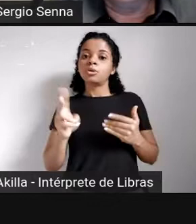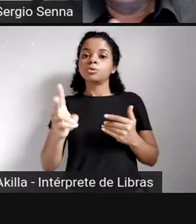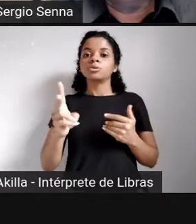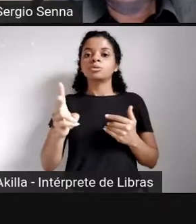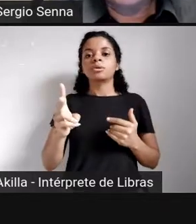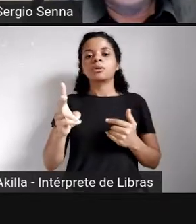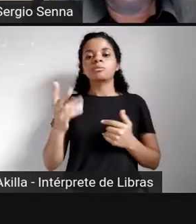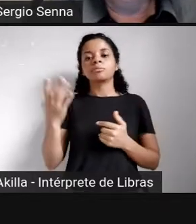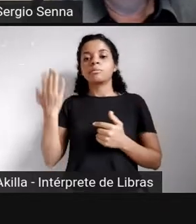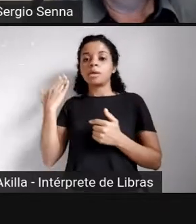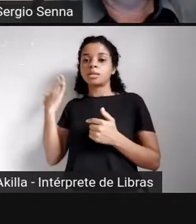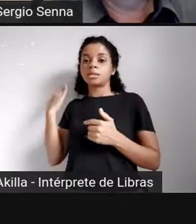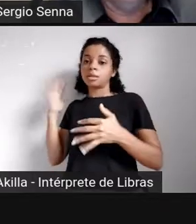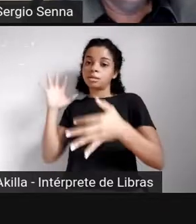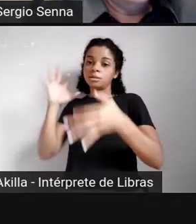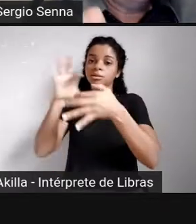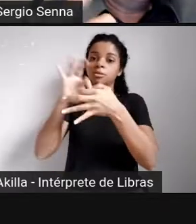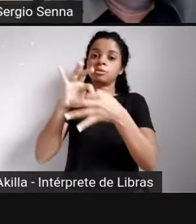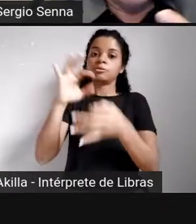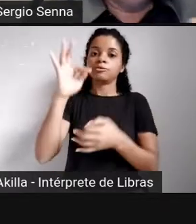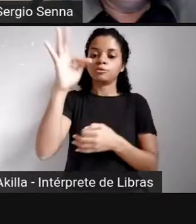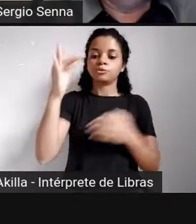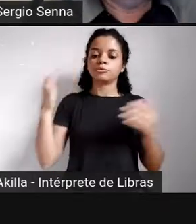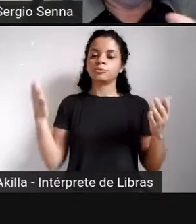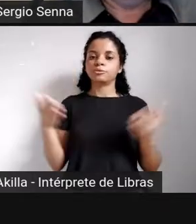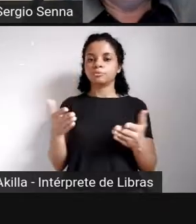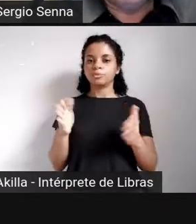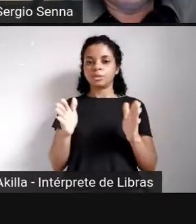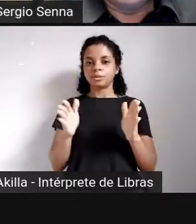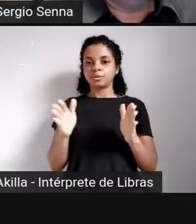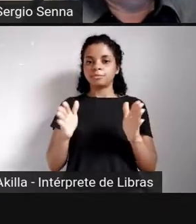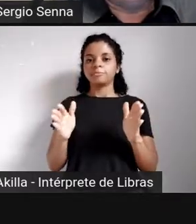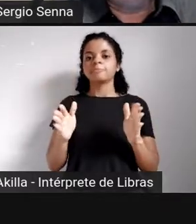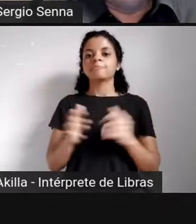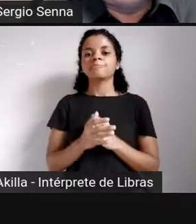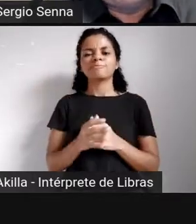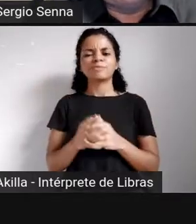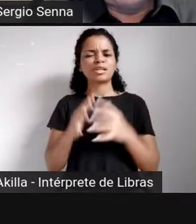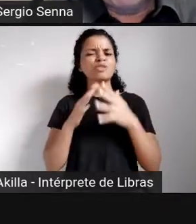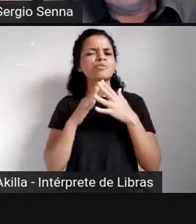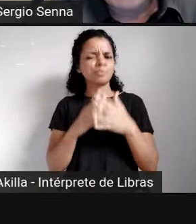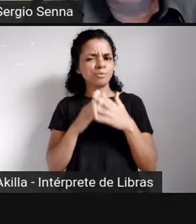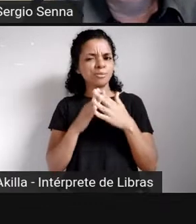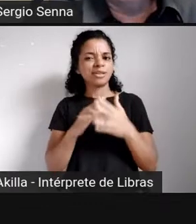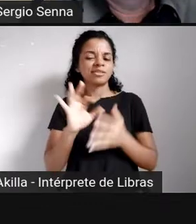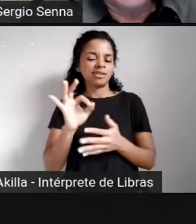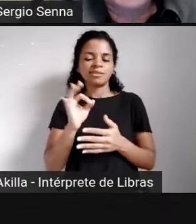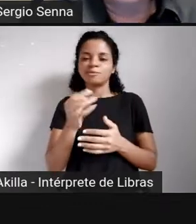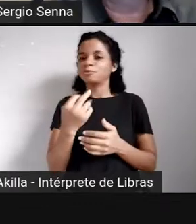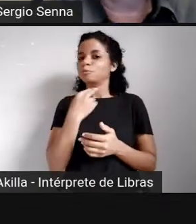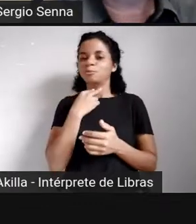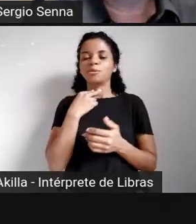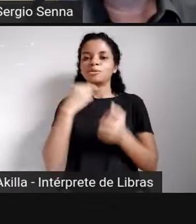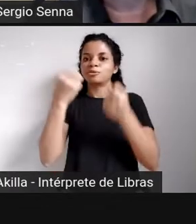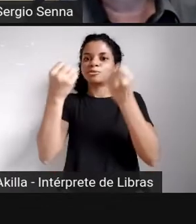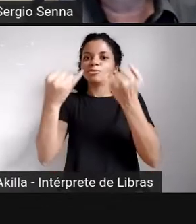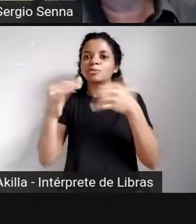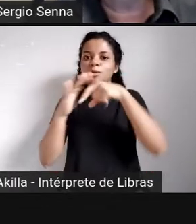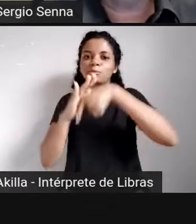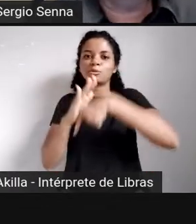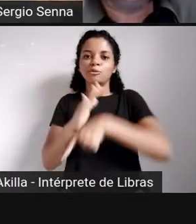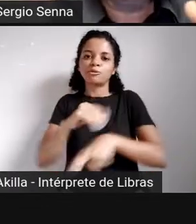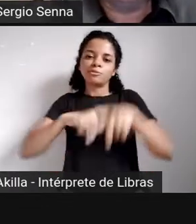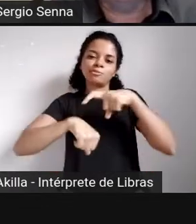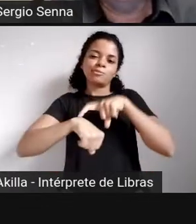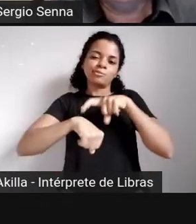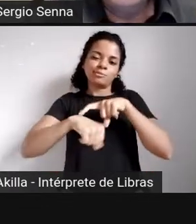futuro. É assim que a gente enxerga isso hoje. Dá para vocês verem que é complexo, por causa do tempo eu não tenho como me aprofundar nisso para explicar melhor